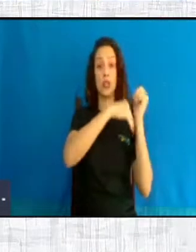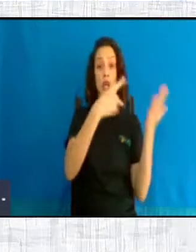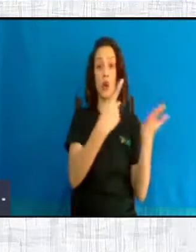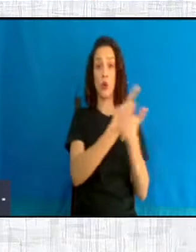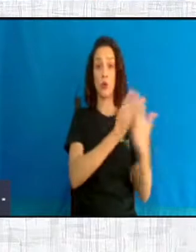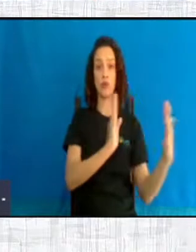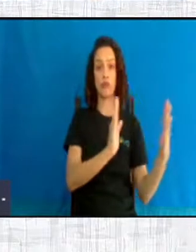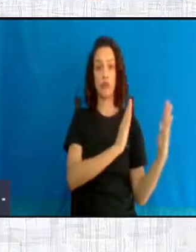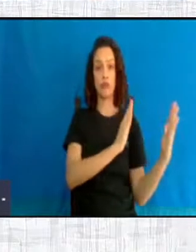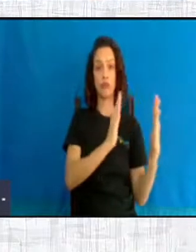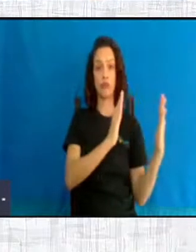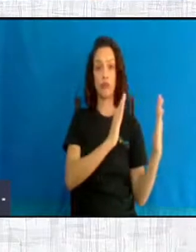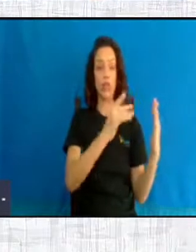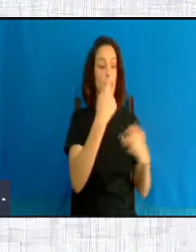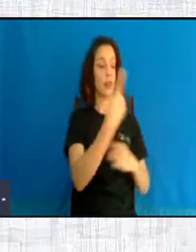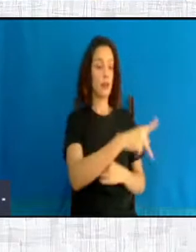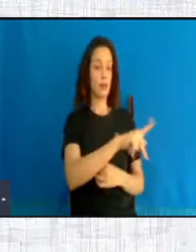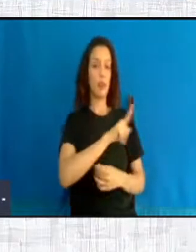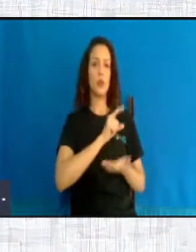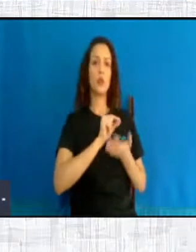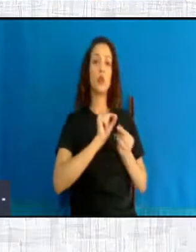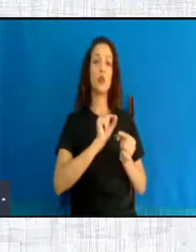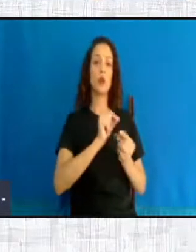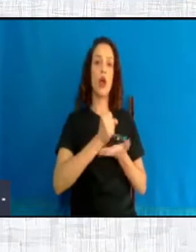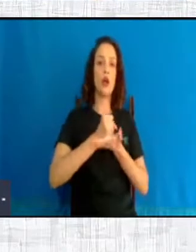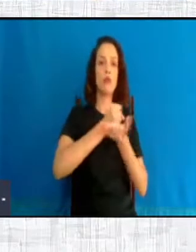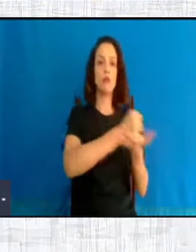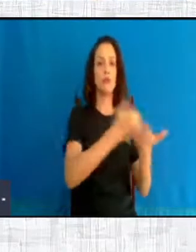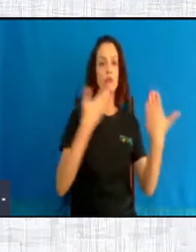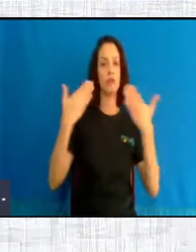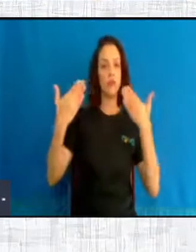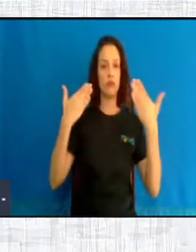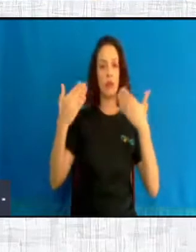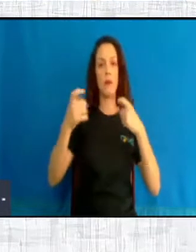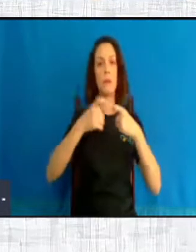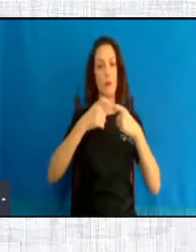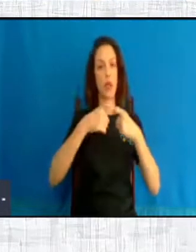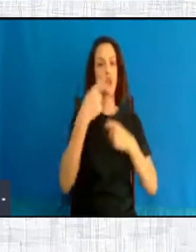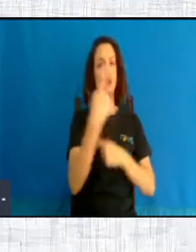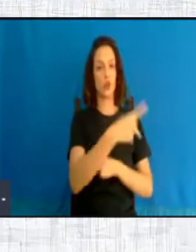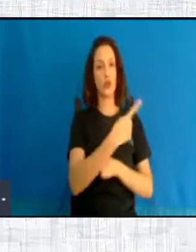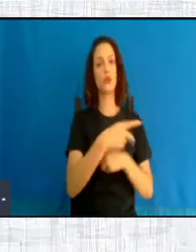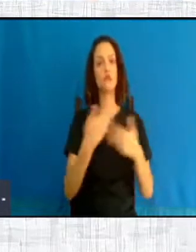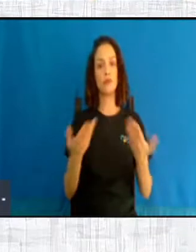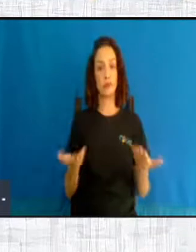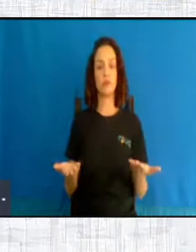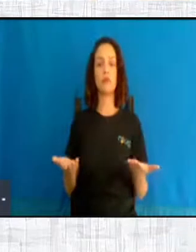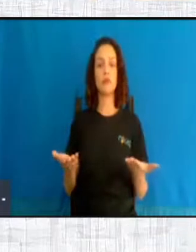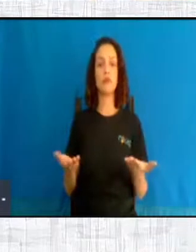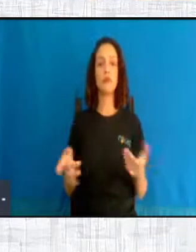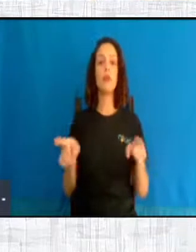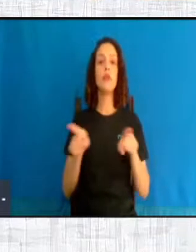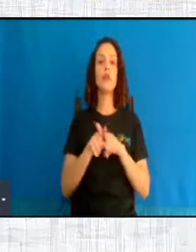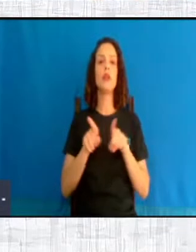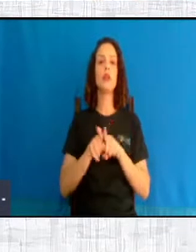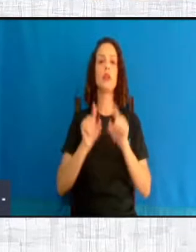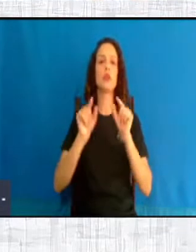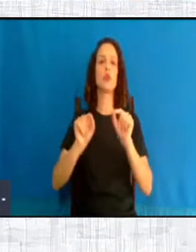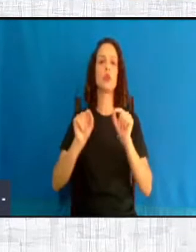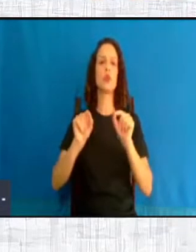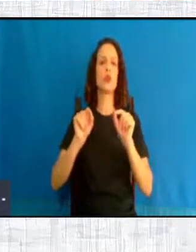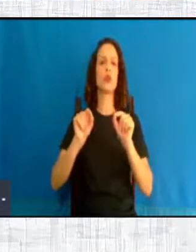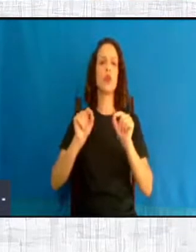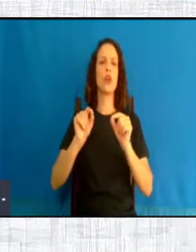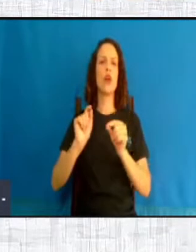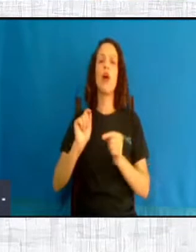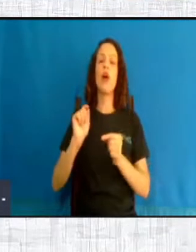psicológico e médico para essa prática. Bem como, é também bem como o dever dos especialistas de